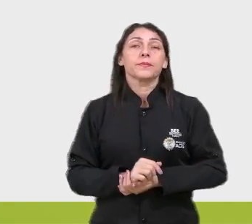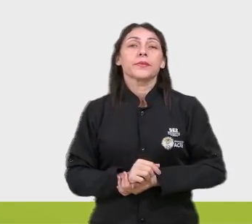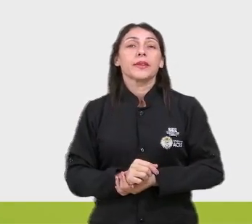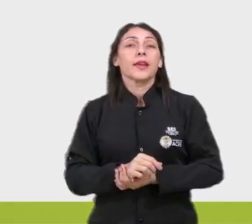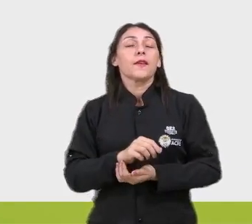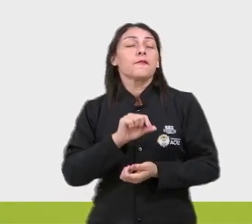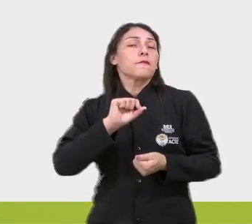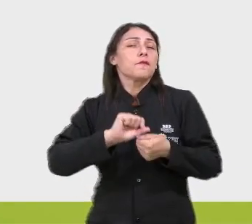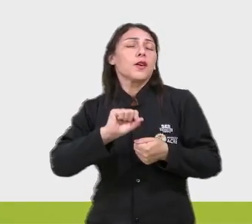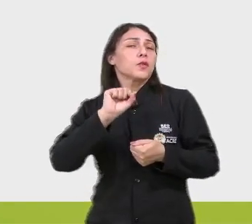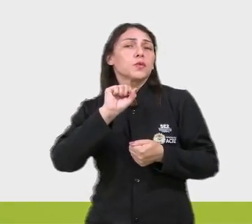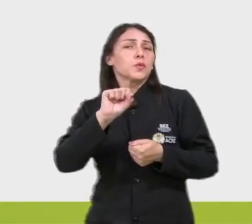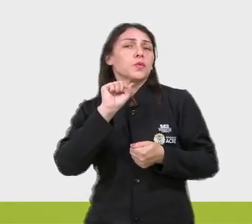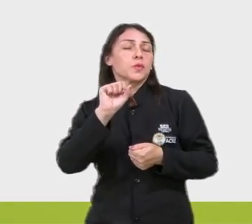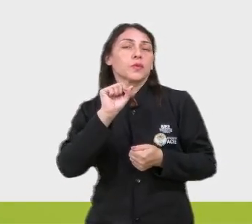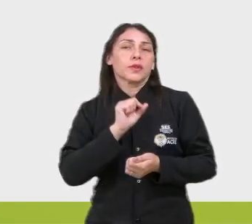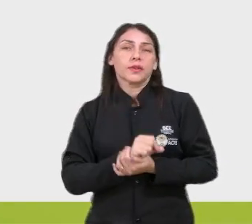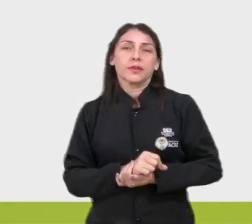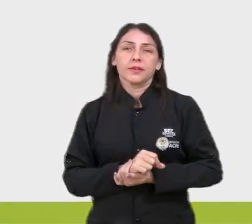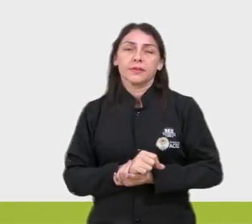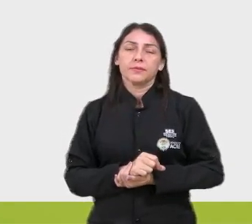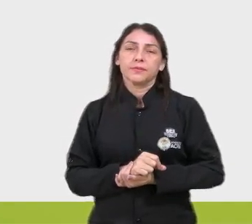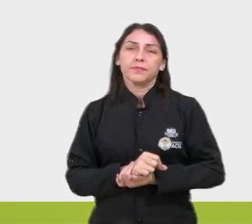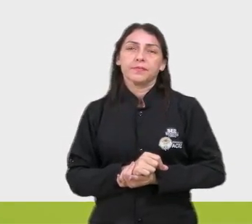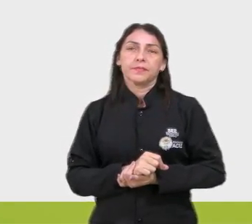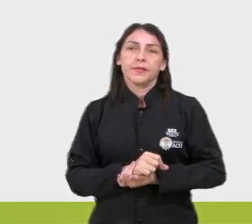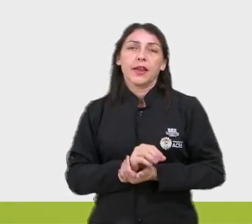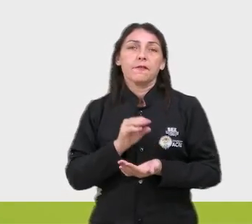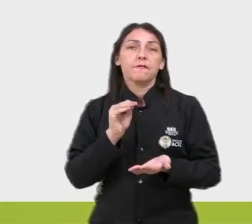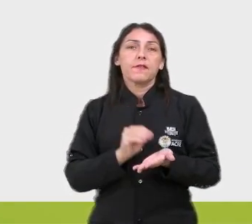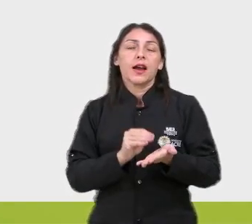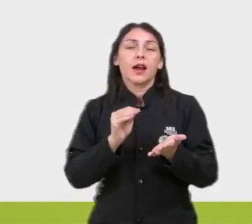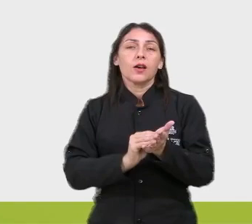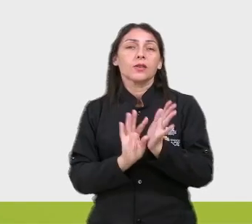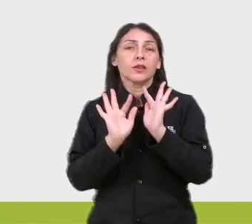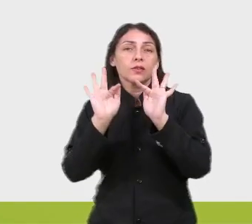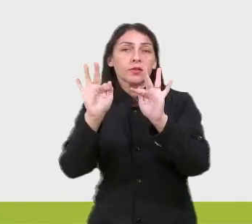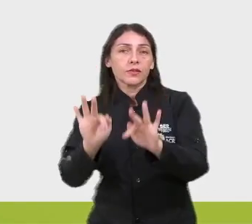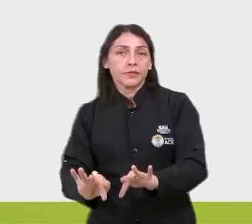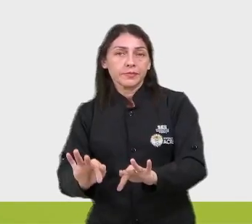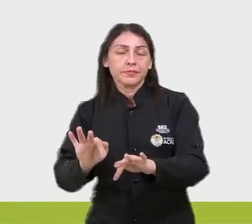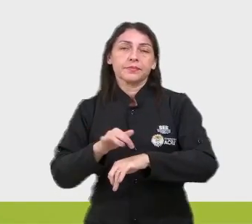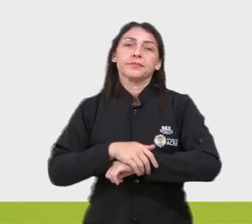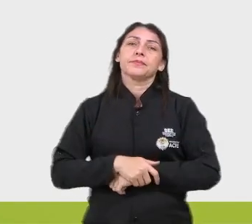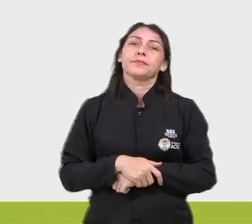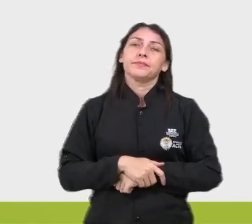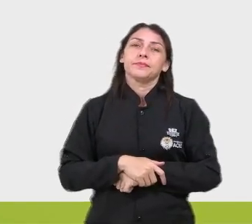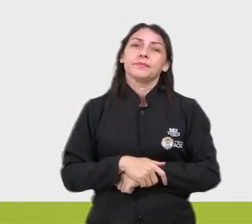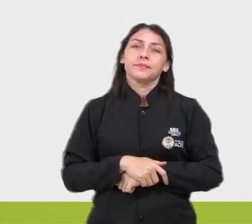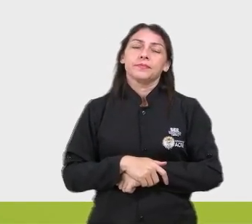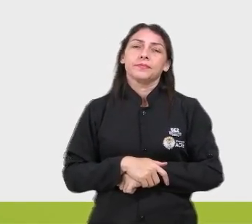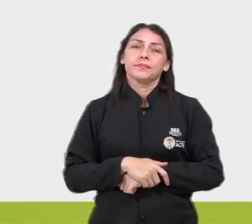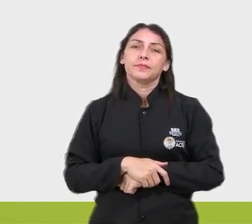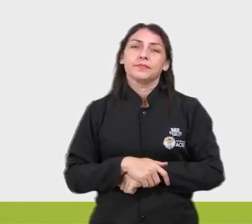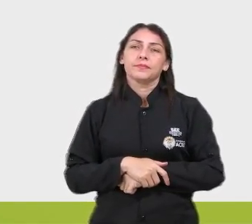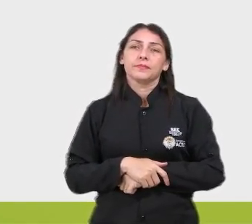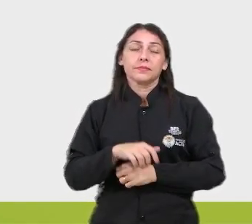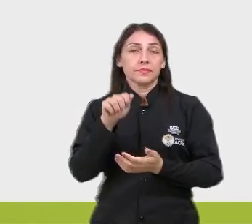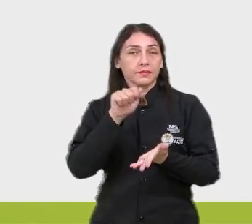Que fazem, aí ele não conclui. Quem faz, faz alguma coisa, né? E ele